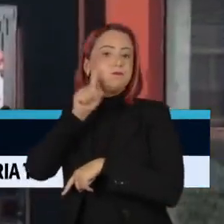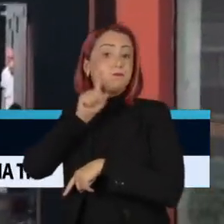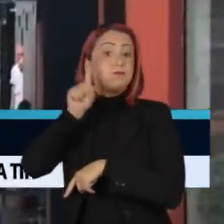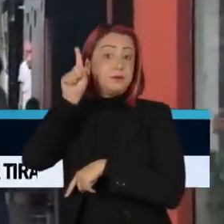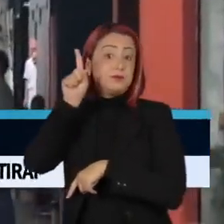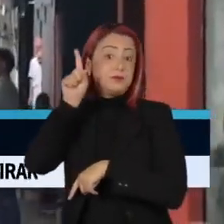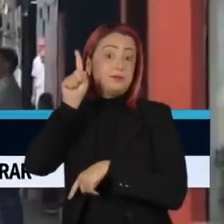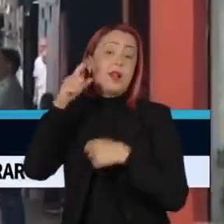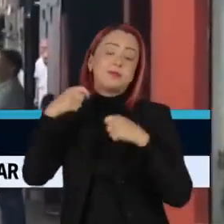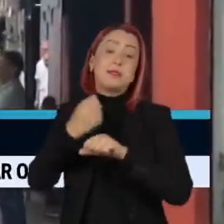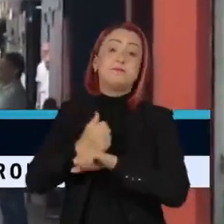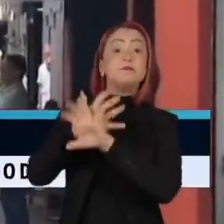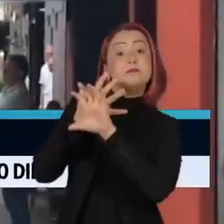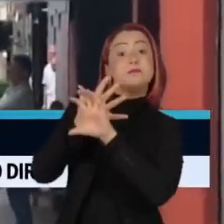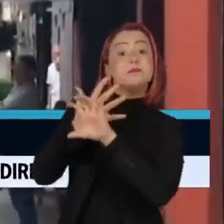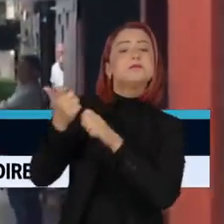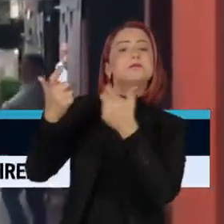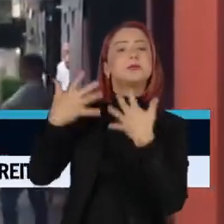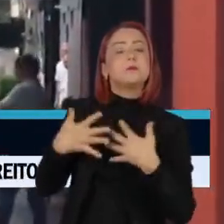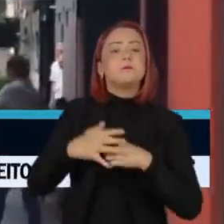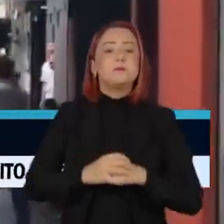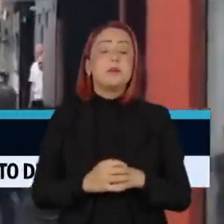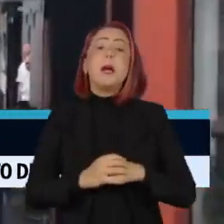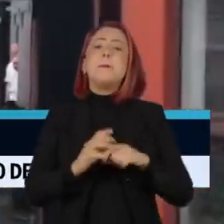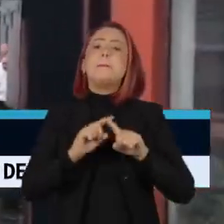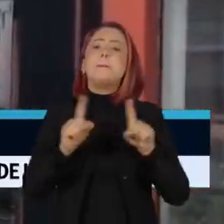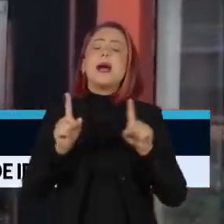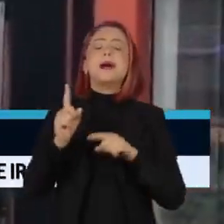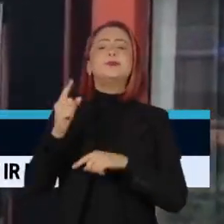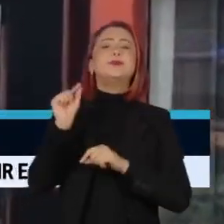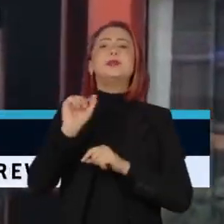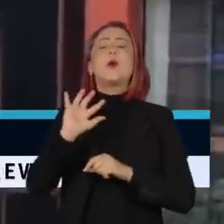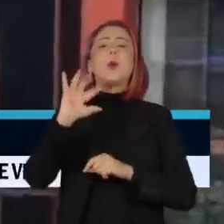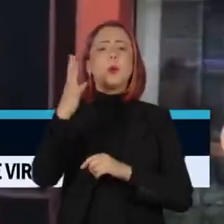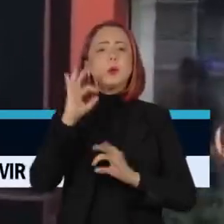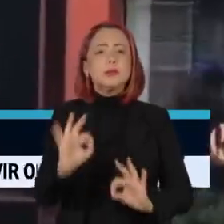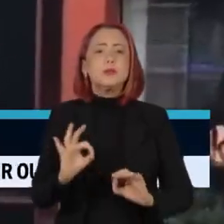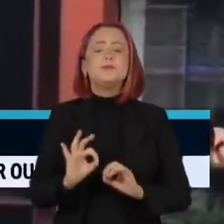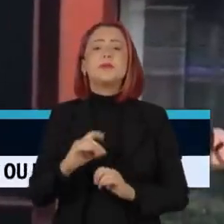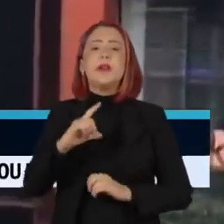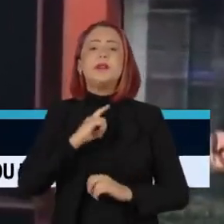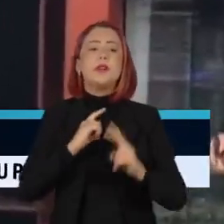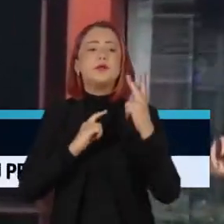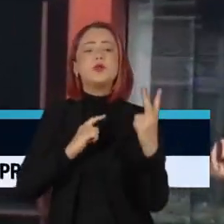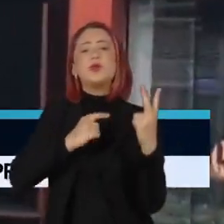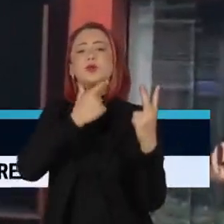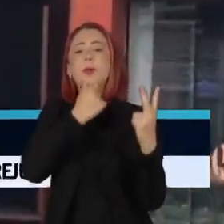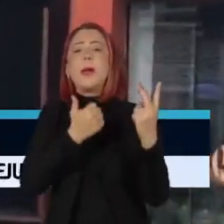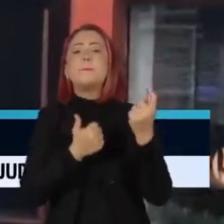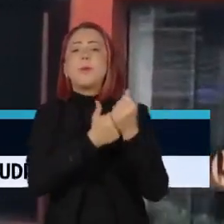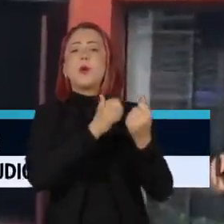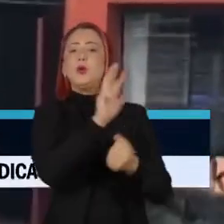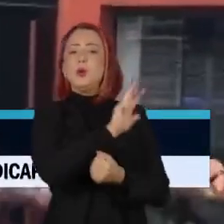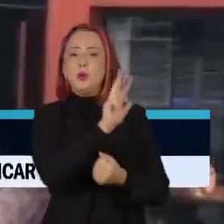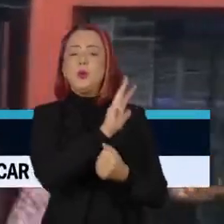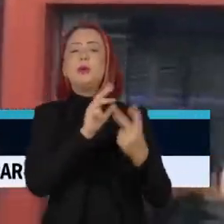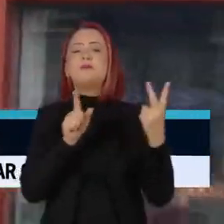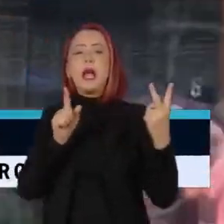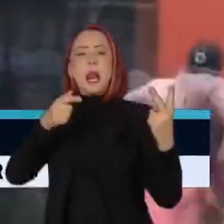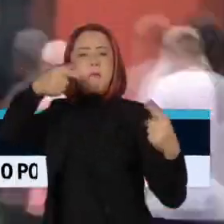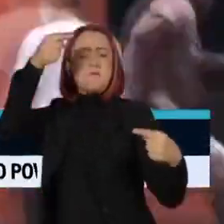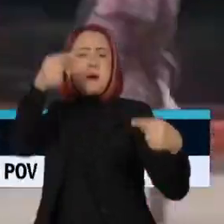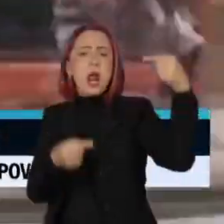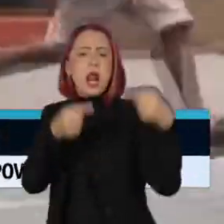No sábado passado, horas antes de começar a votação, a parlamentar discutiu com dois eleitores de Luiz Inácio Lula da Silva.